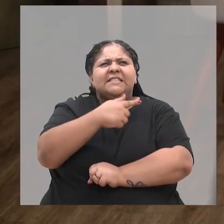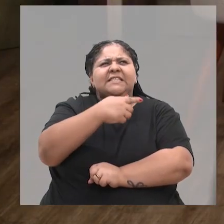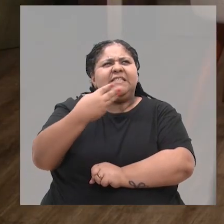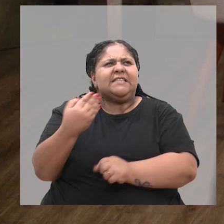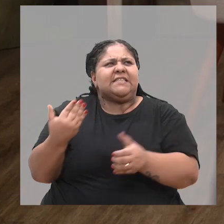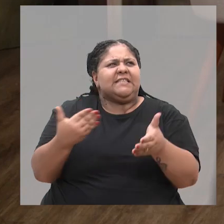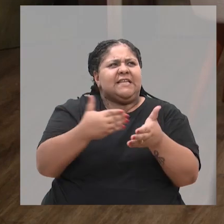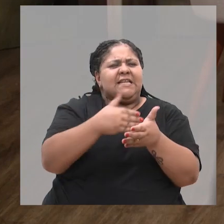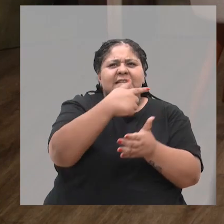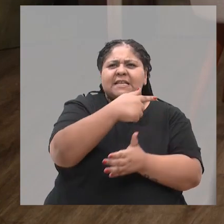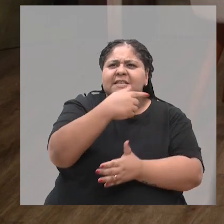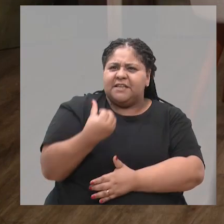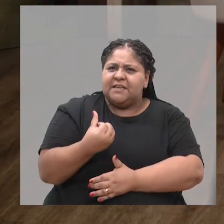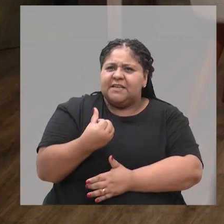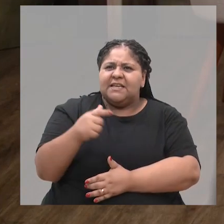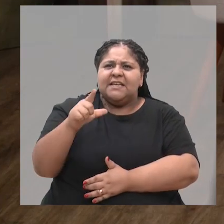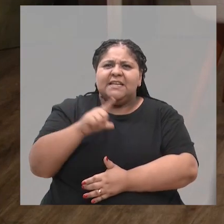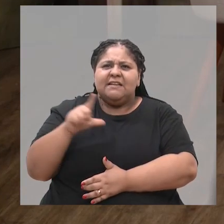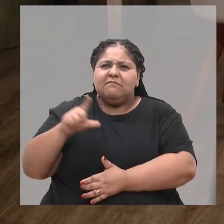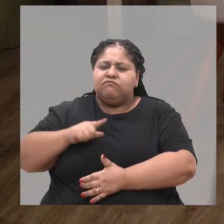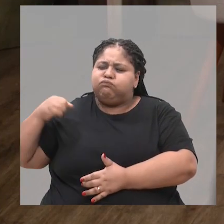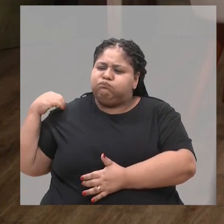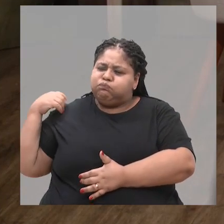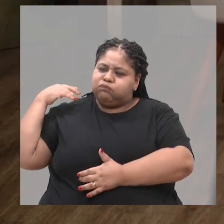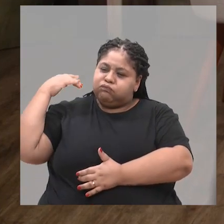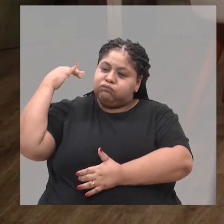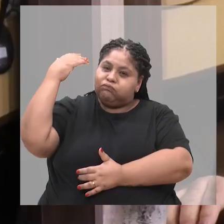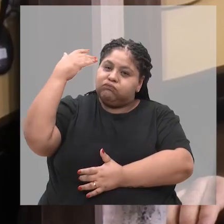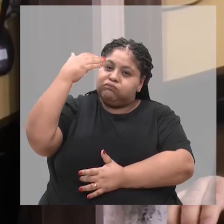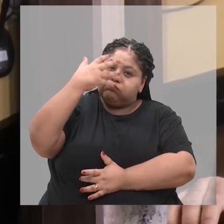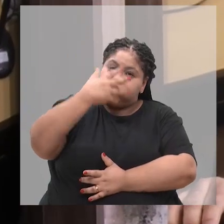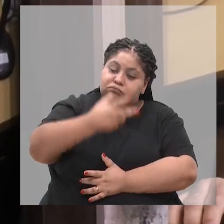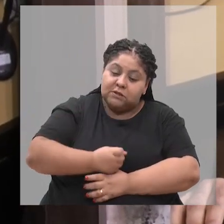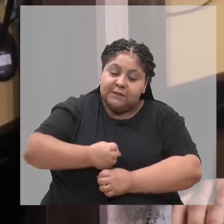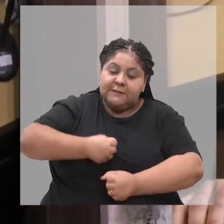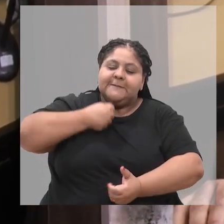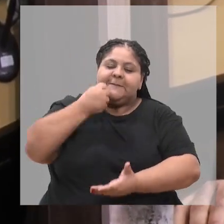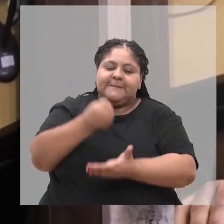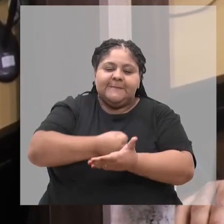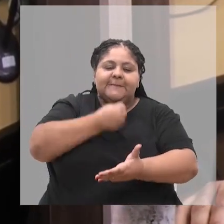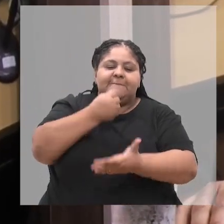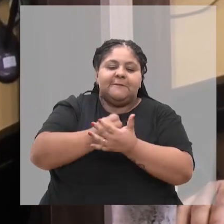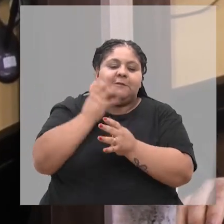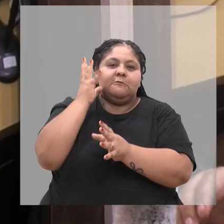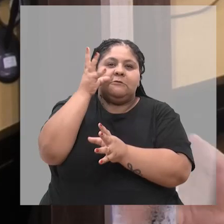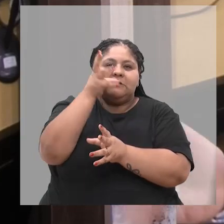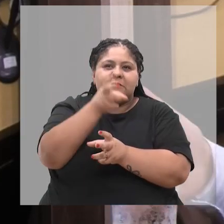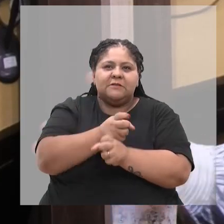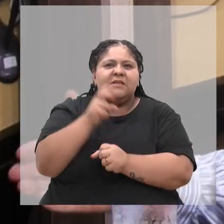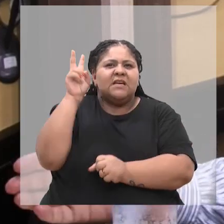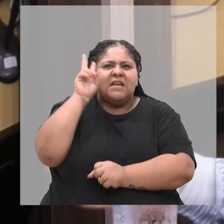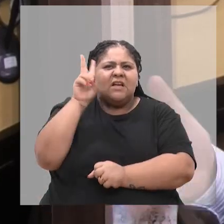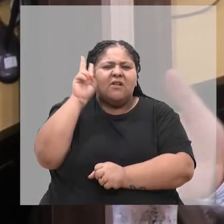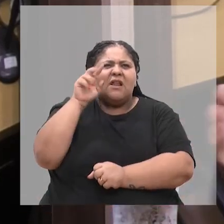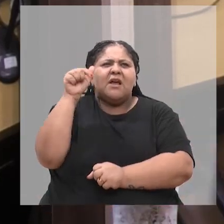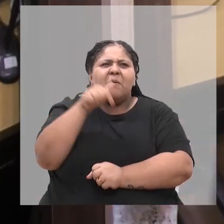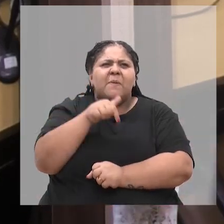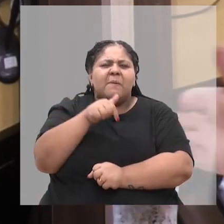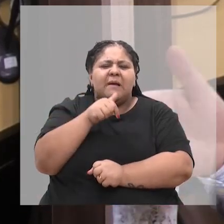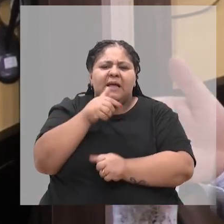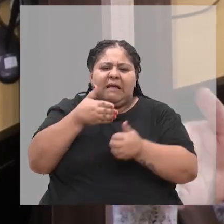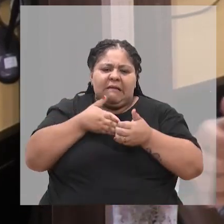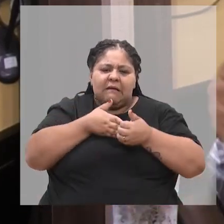76. A senhora tem uma larga trajetória no âmbito da defesa da causa animal. Eu lembro aqui na carreira de lhe